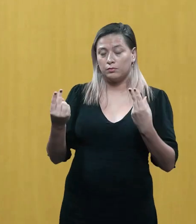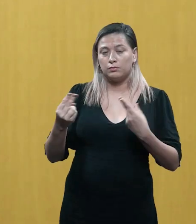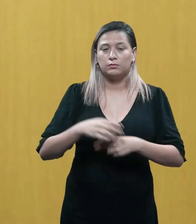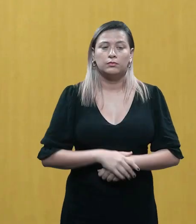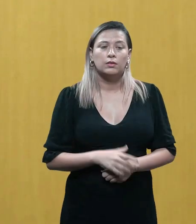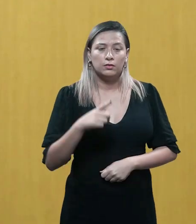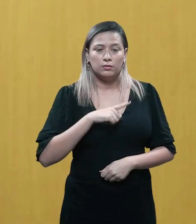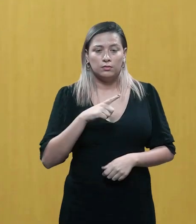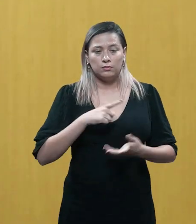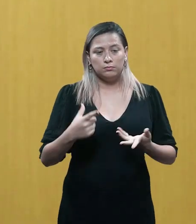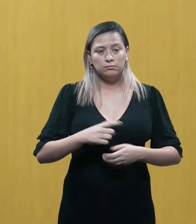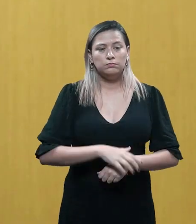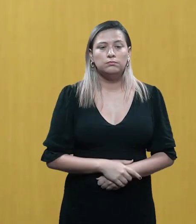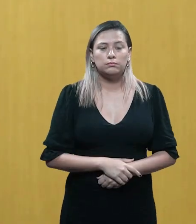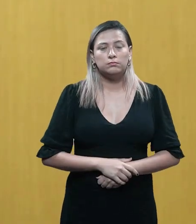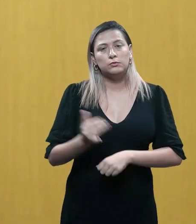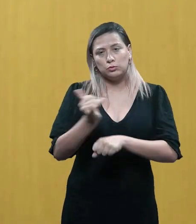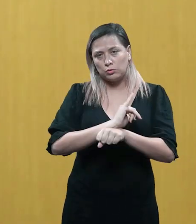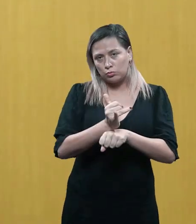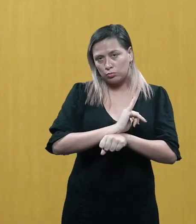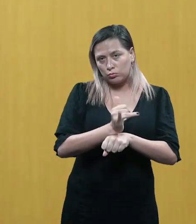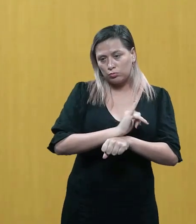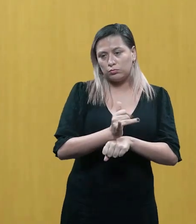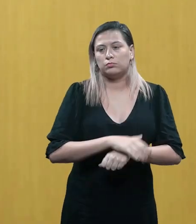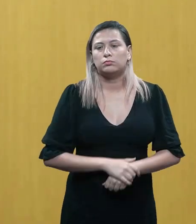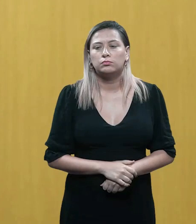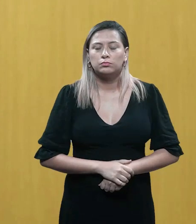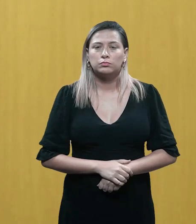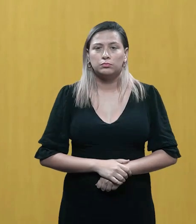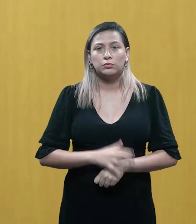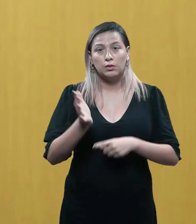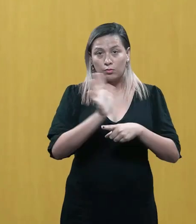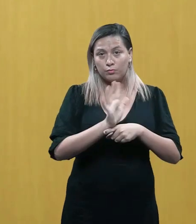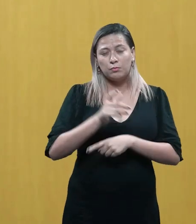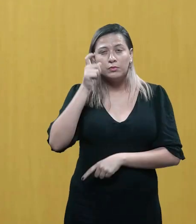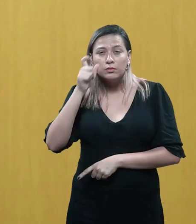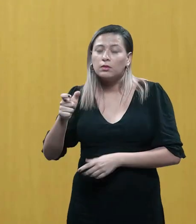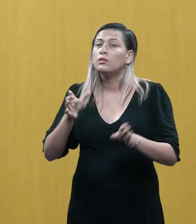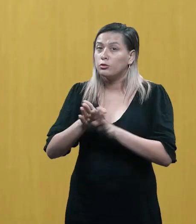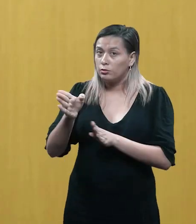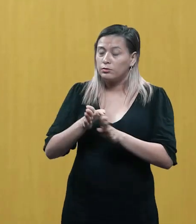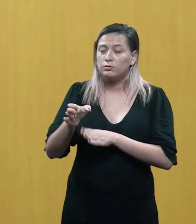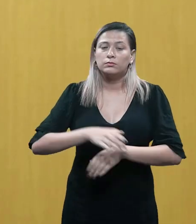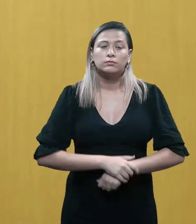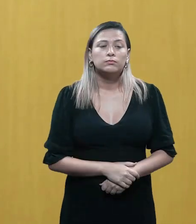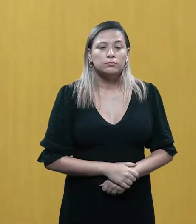Você tem acesso a ele no YouTube. É um filme super interessante, eu recomendo bastante